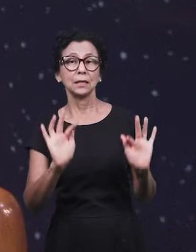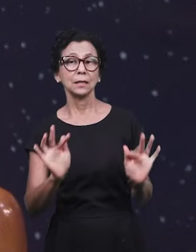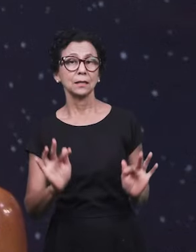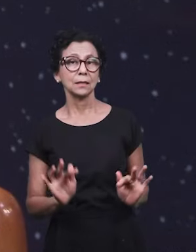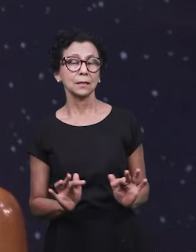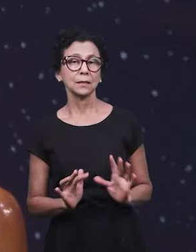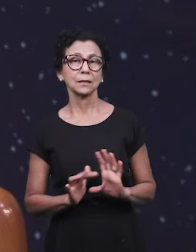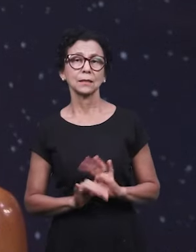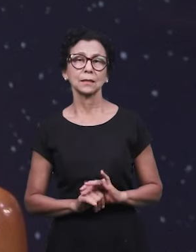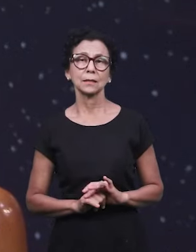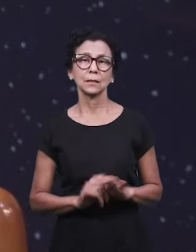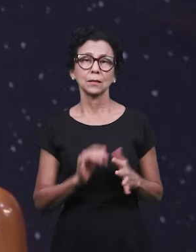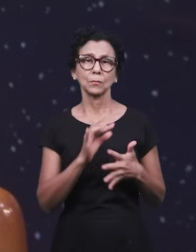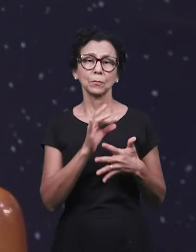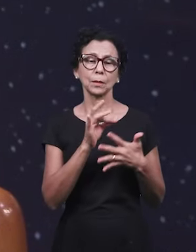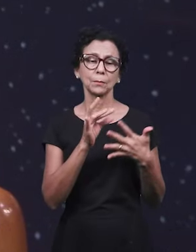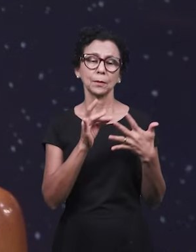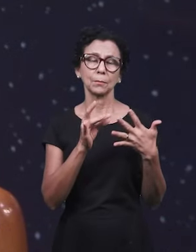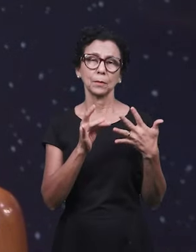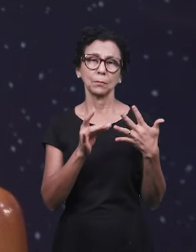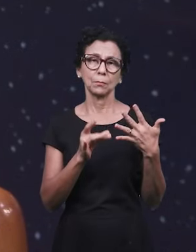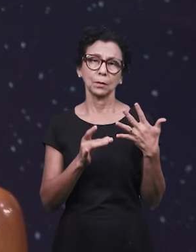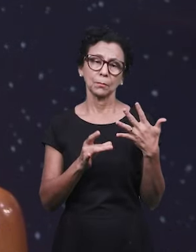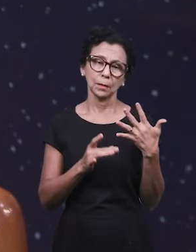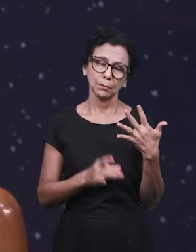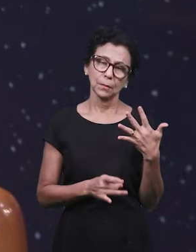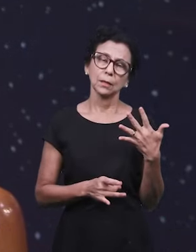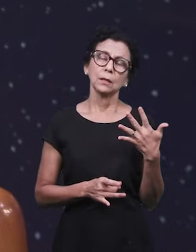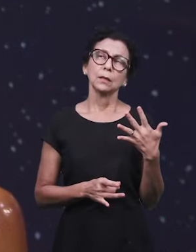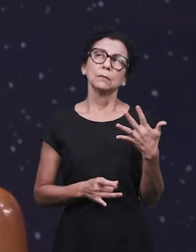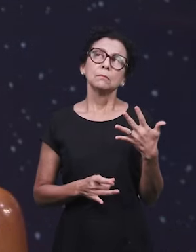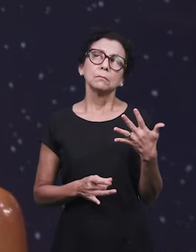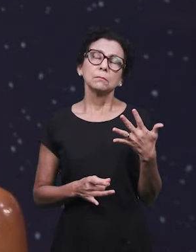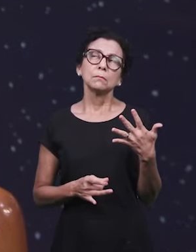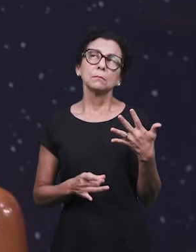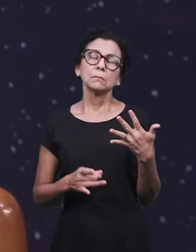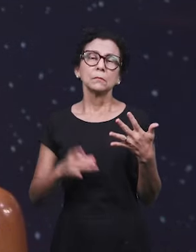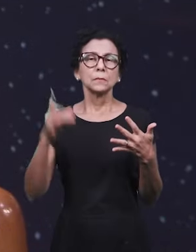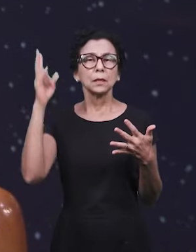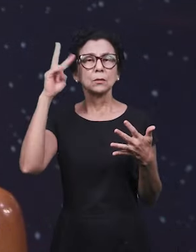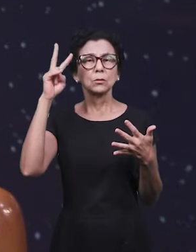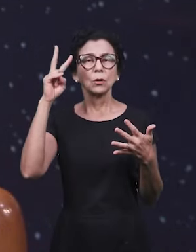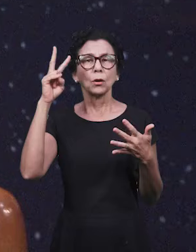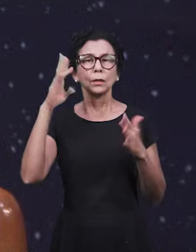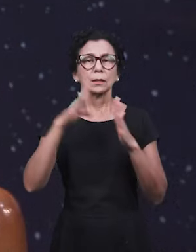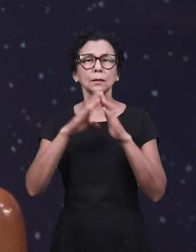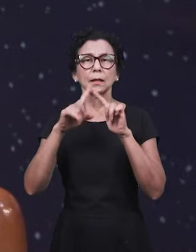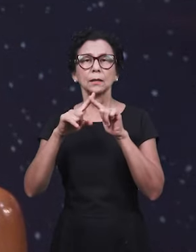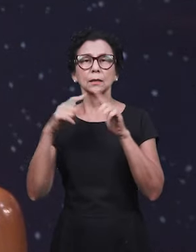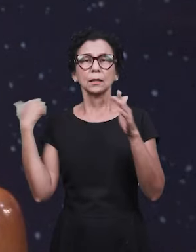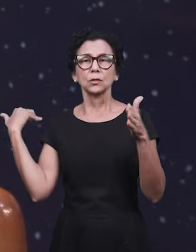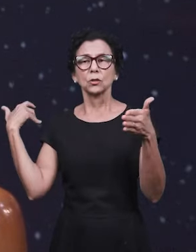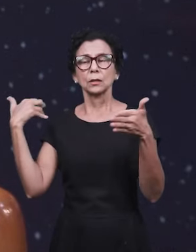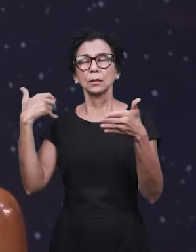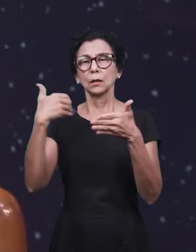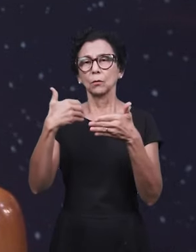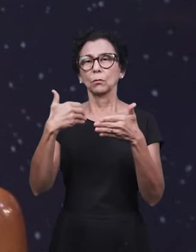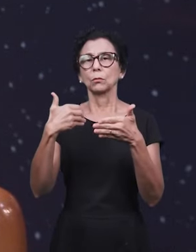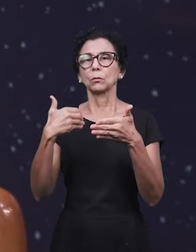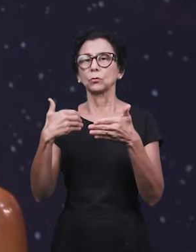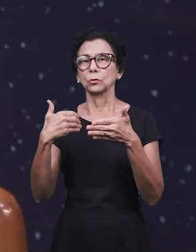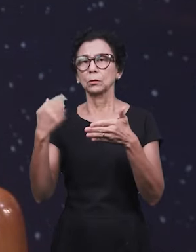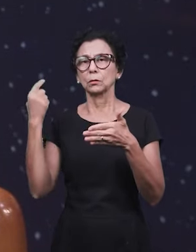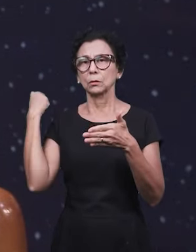Isso tudo no sentido de toda a história da igreja que viria. A igreja passaria por